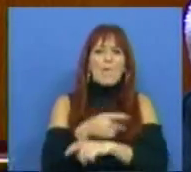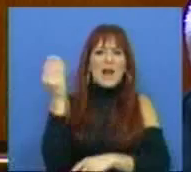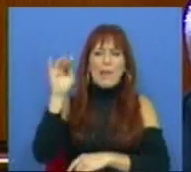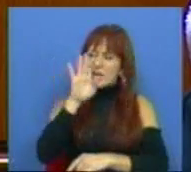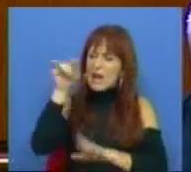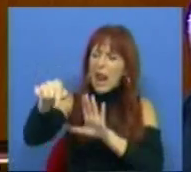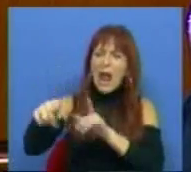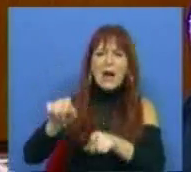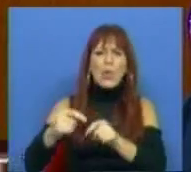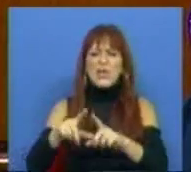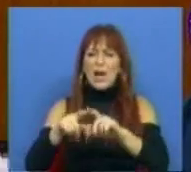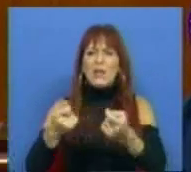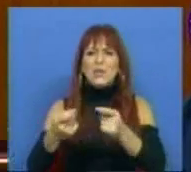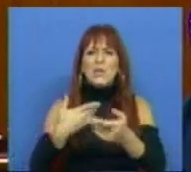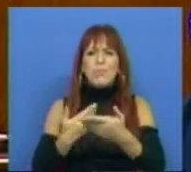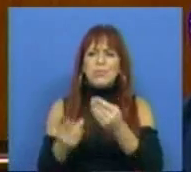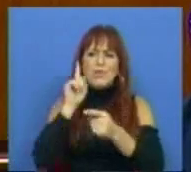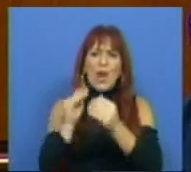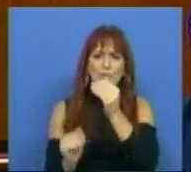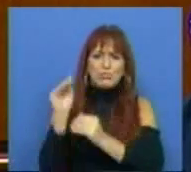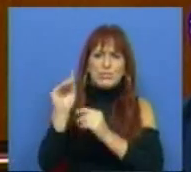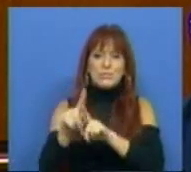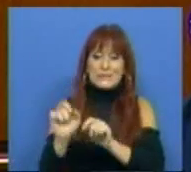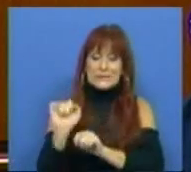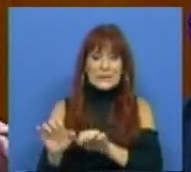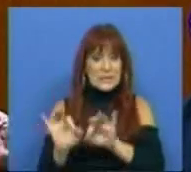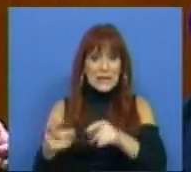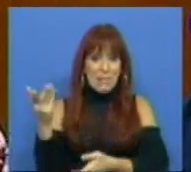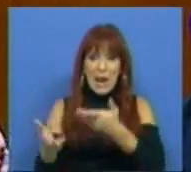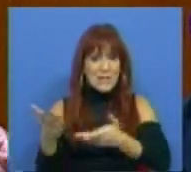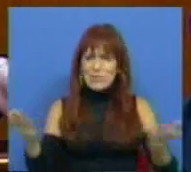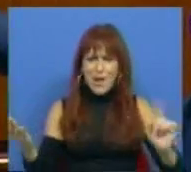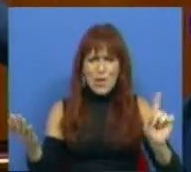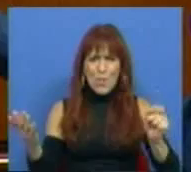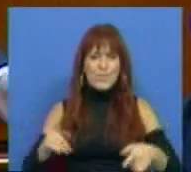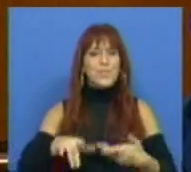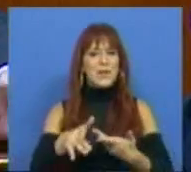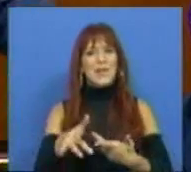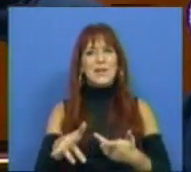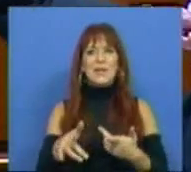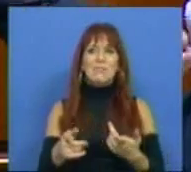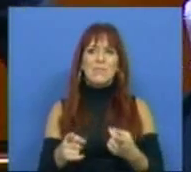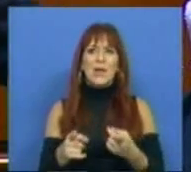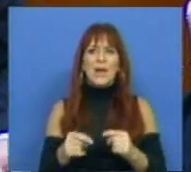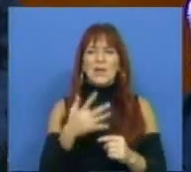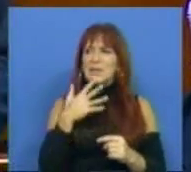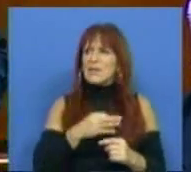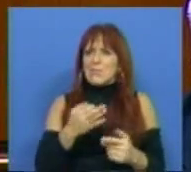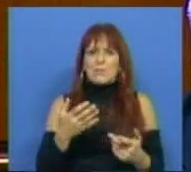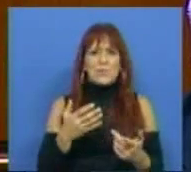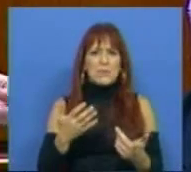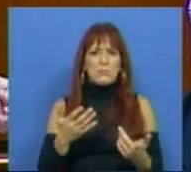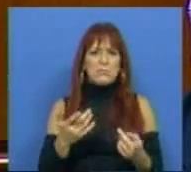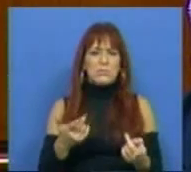se tiver lá aqueles ativos valorados que não estão no seu balanço. Isso seria absolutamente,